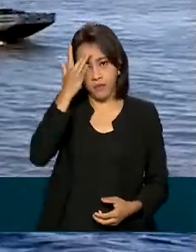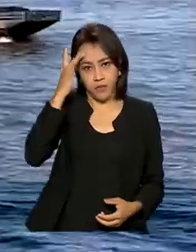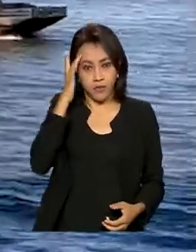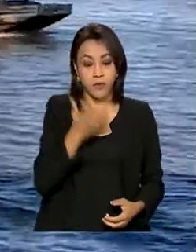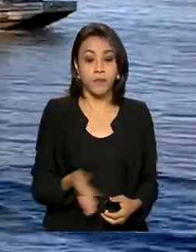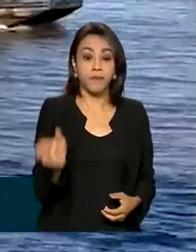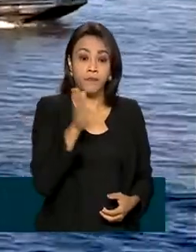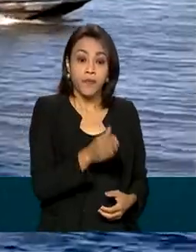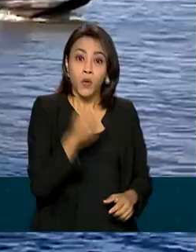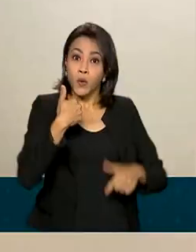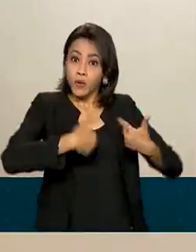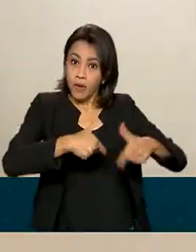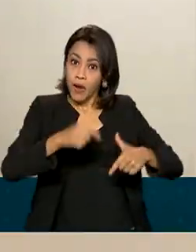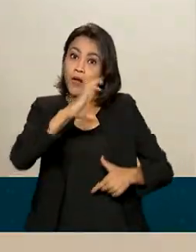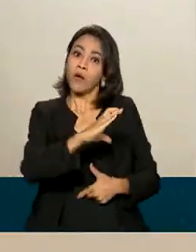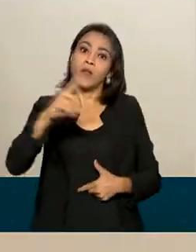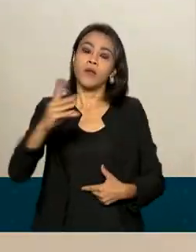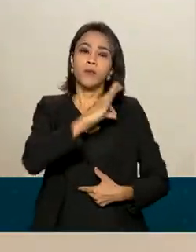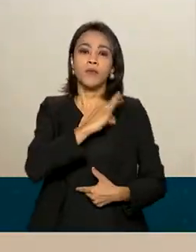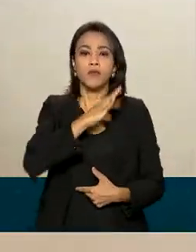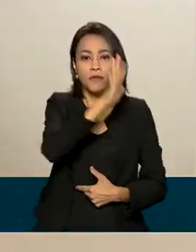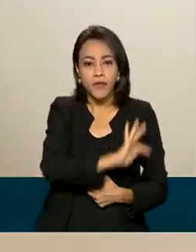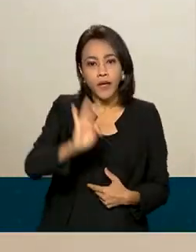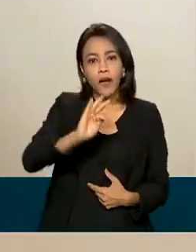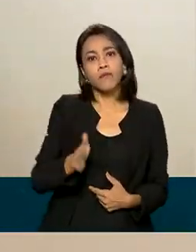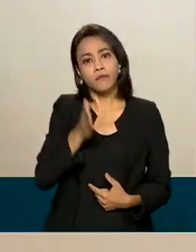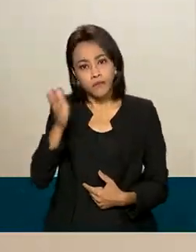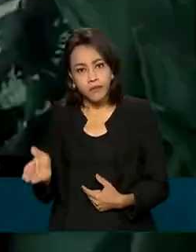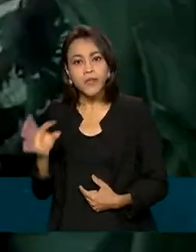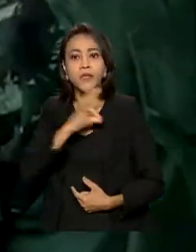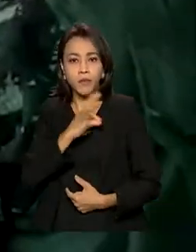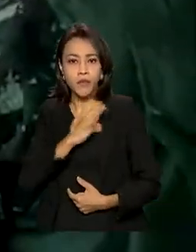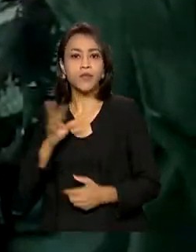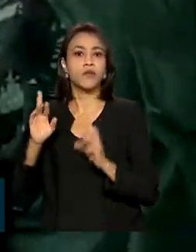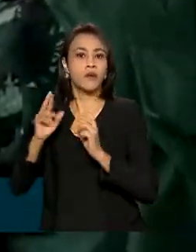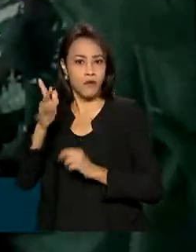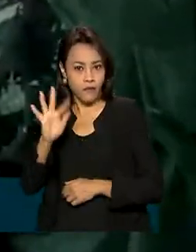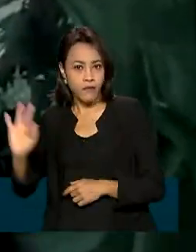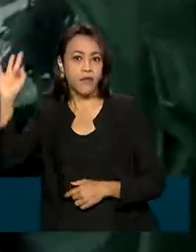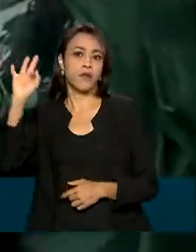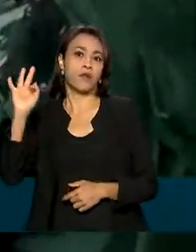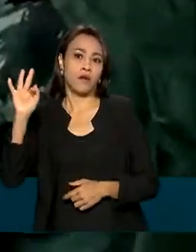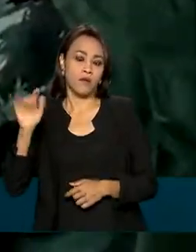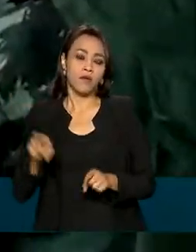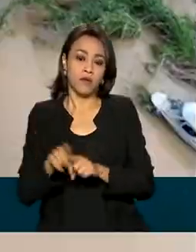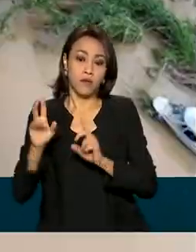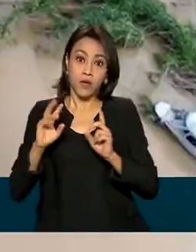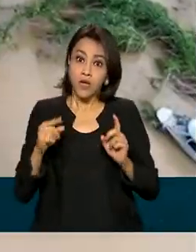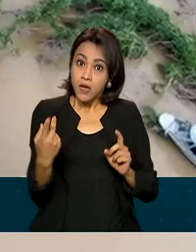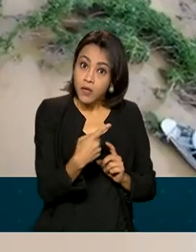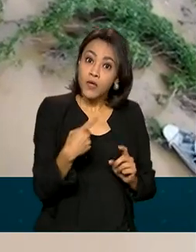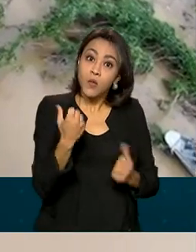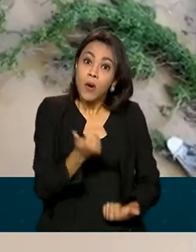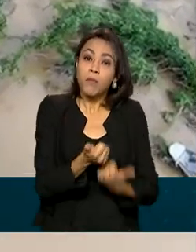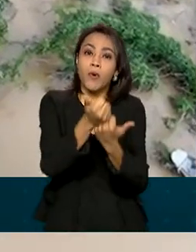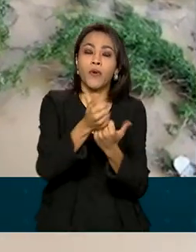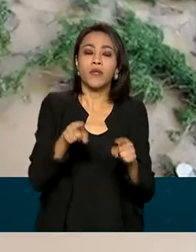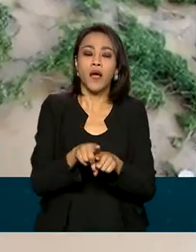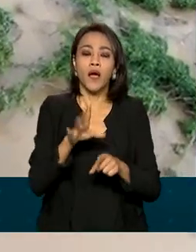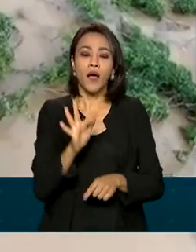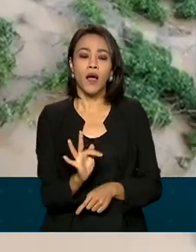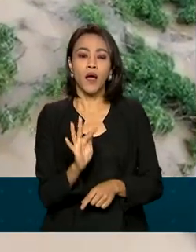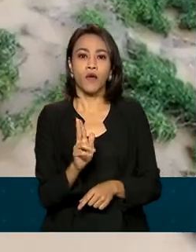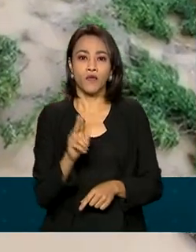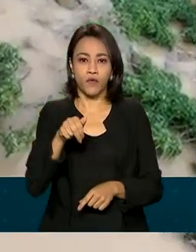coordenado pelas Polícias Federal e Rodoviária Federal, pela Força Nacional de Segurança, com apoio da FUNAI